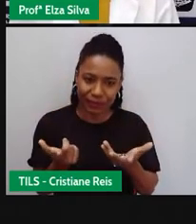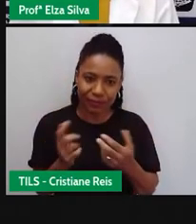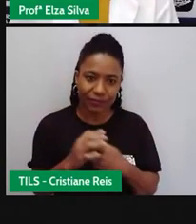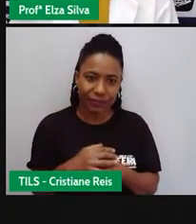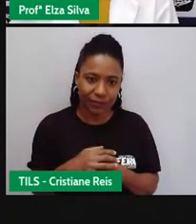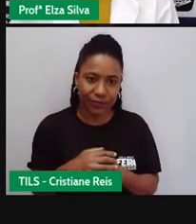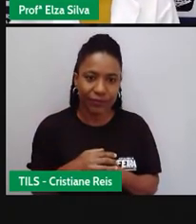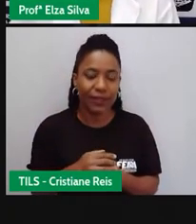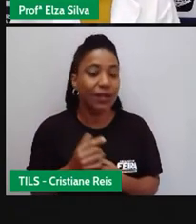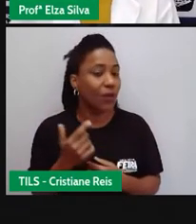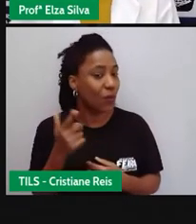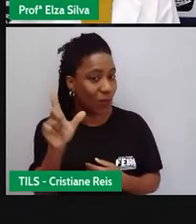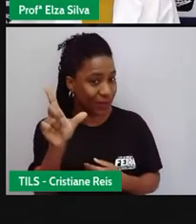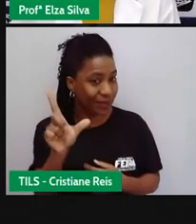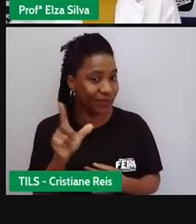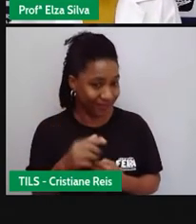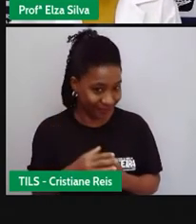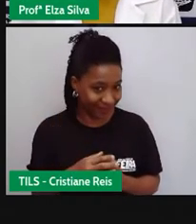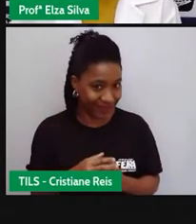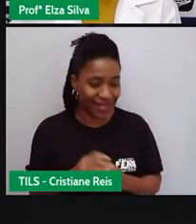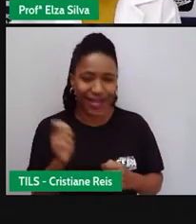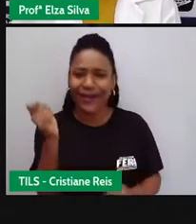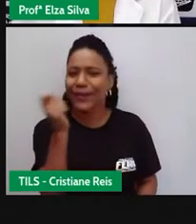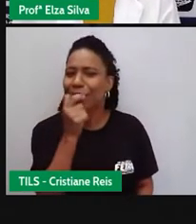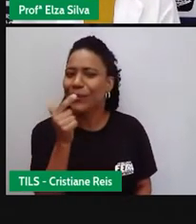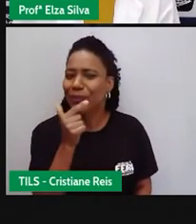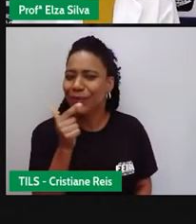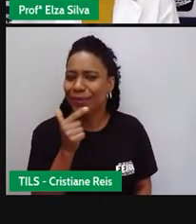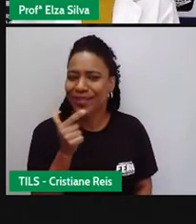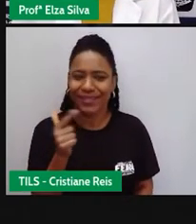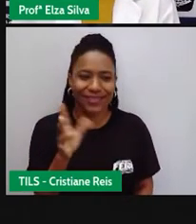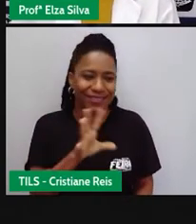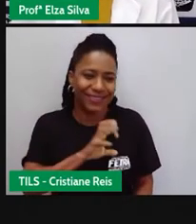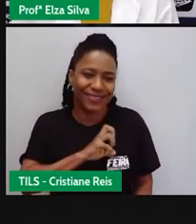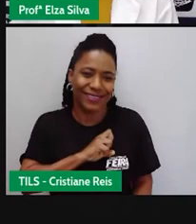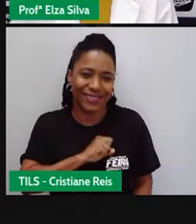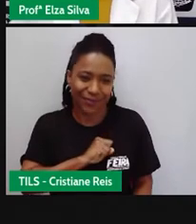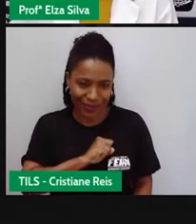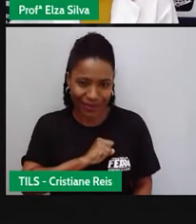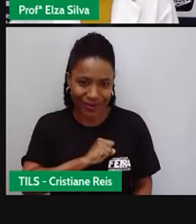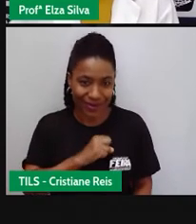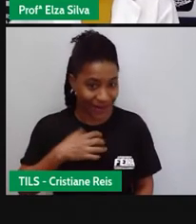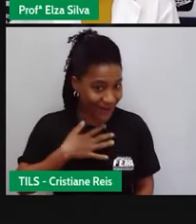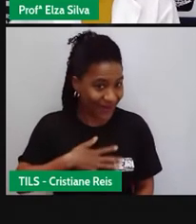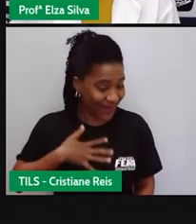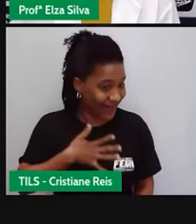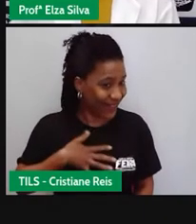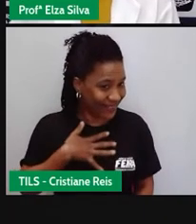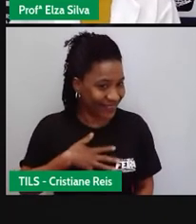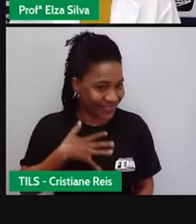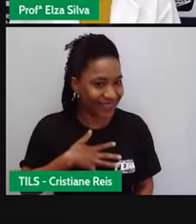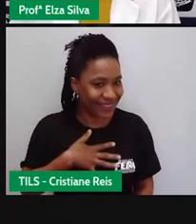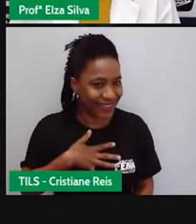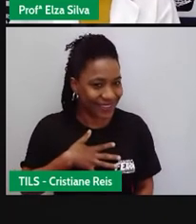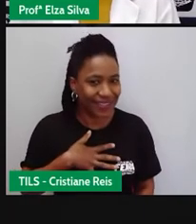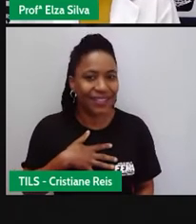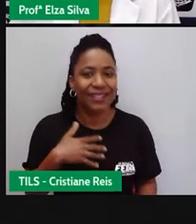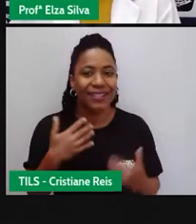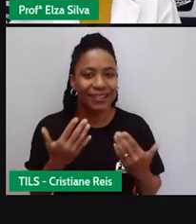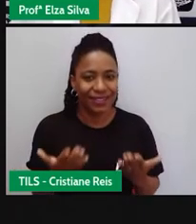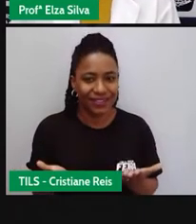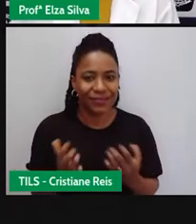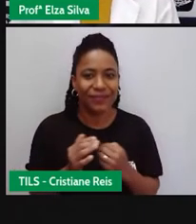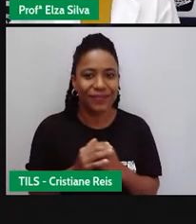E o Romantic Comedy, a comédia romântica. Do you like it? Você gosta? Can you keep a secret?